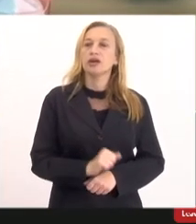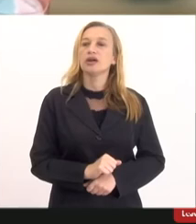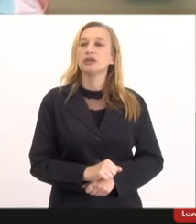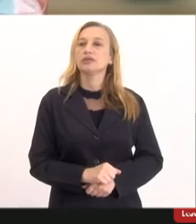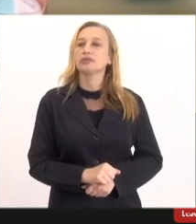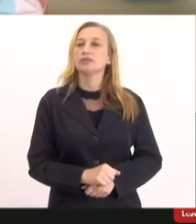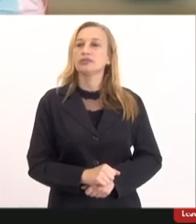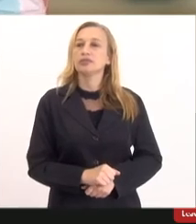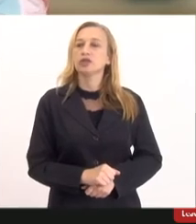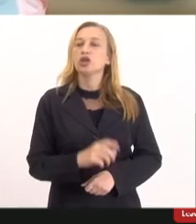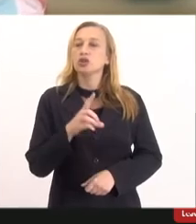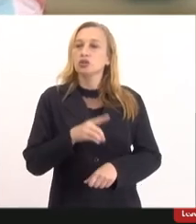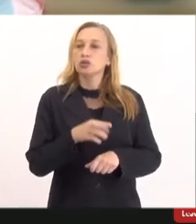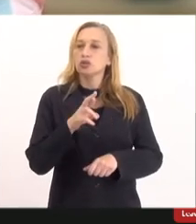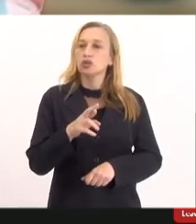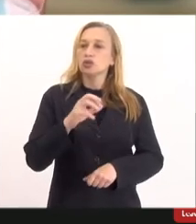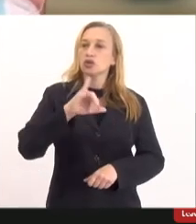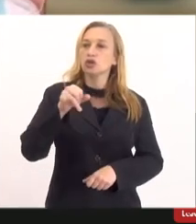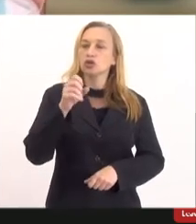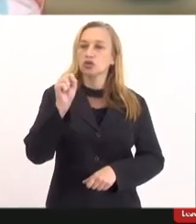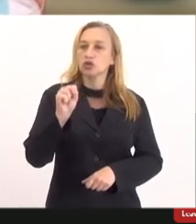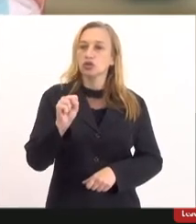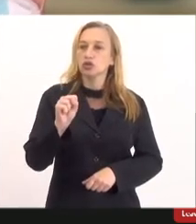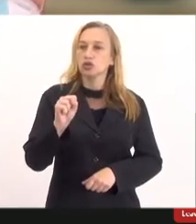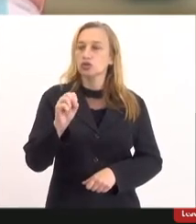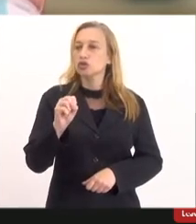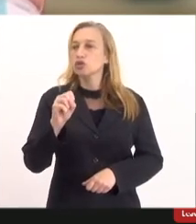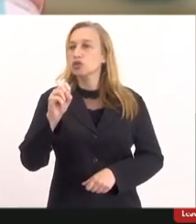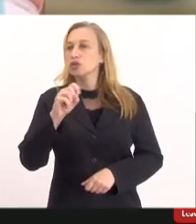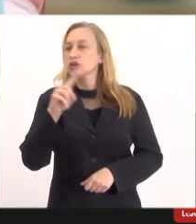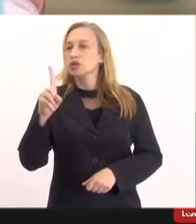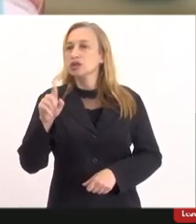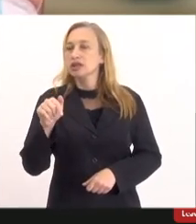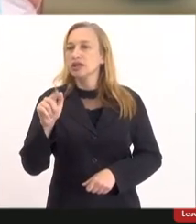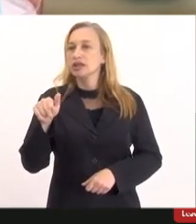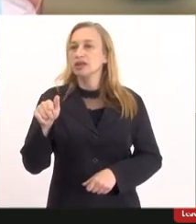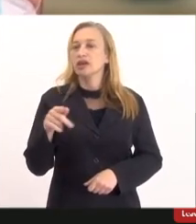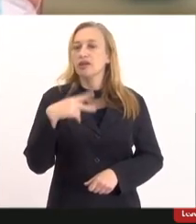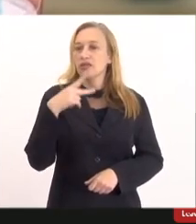doutor José Nasser doutor José Nasser suas palavras finais